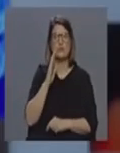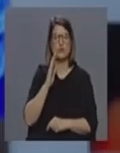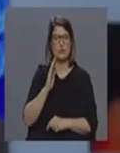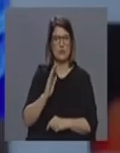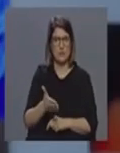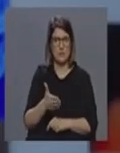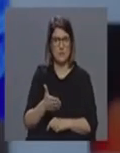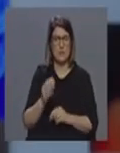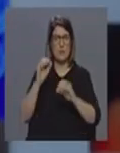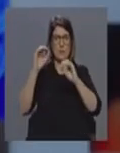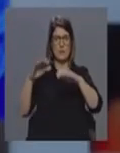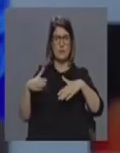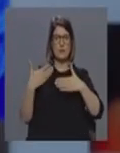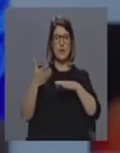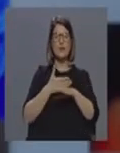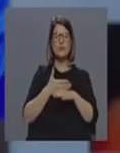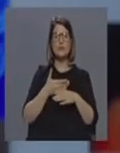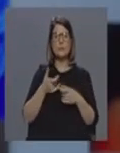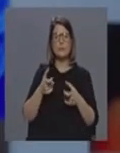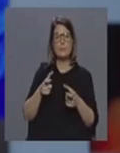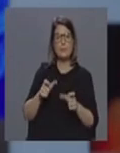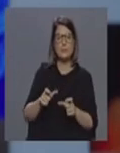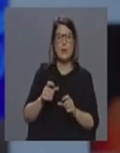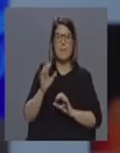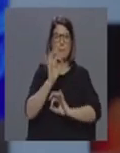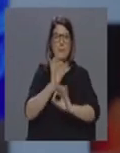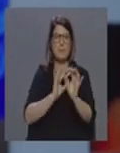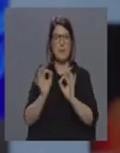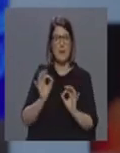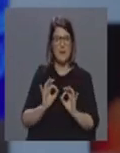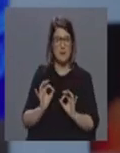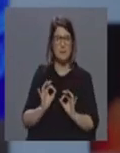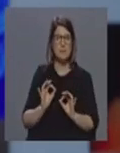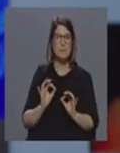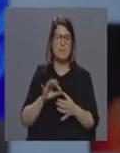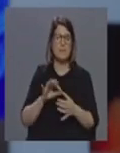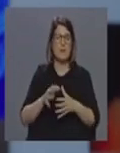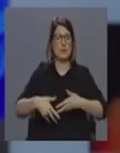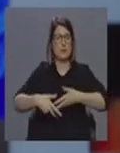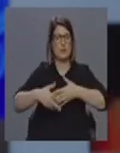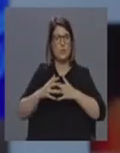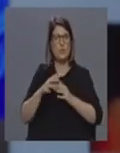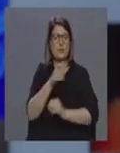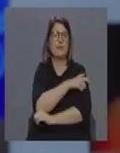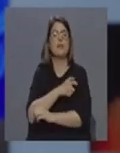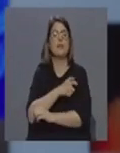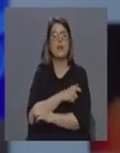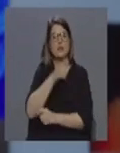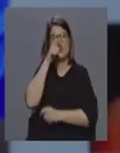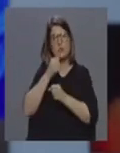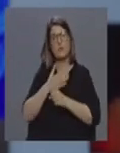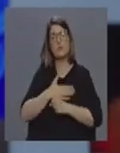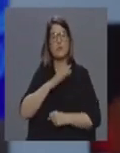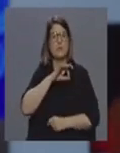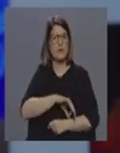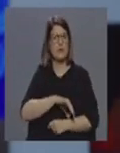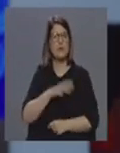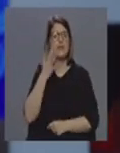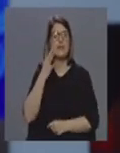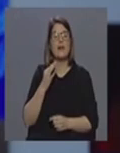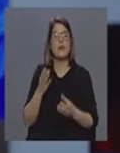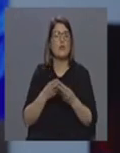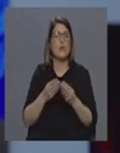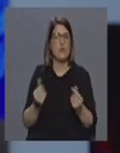inicialmente numa fase de contenção e de preparação ao fim e ao cabo de todas as estruturas de todas as entidades e todos os profissionais ao fim e cabo para dar a melhor resposta